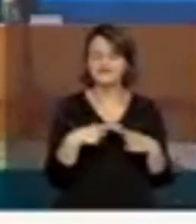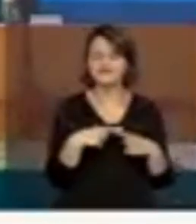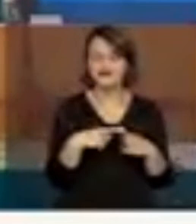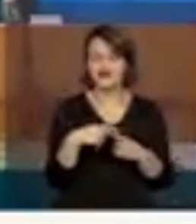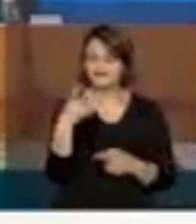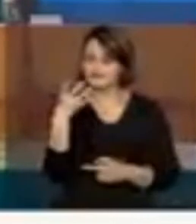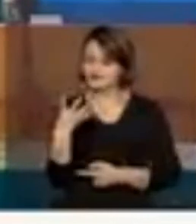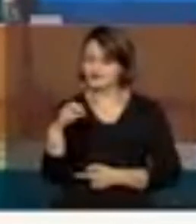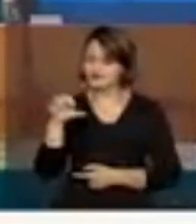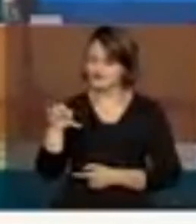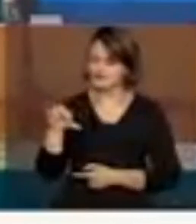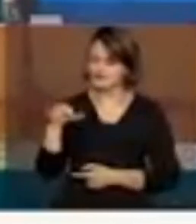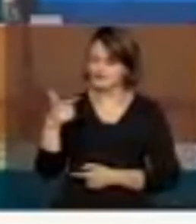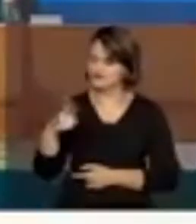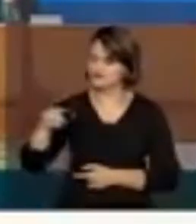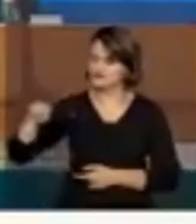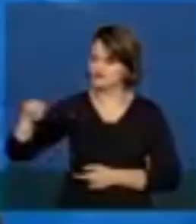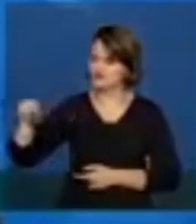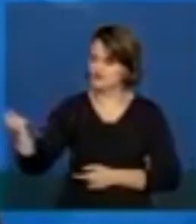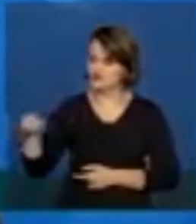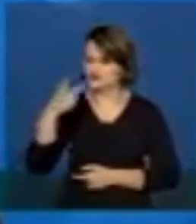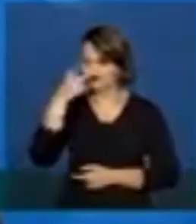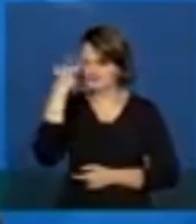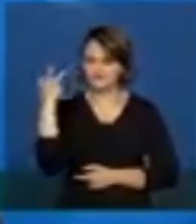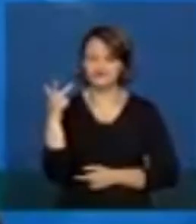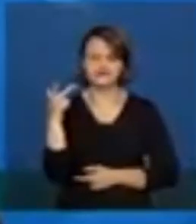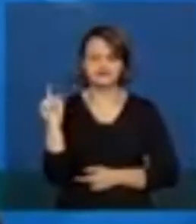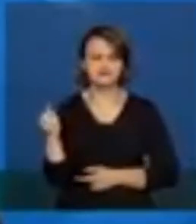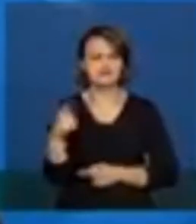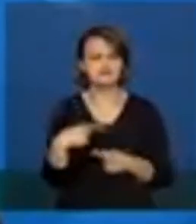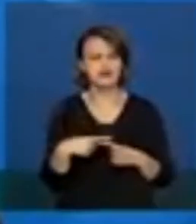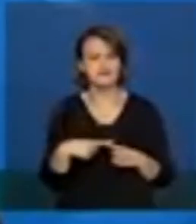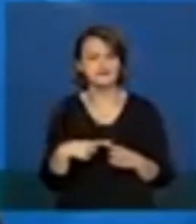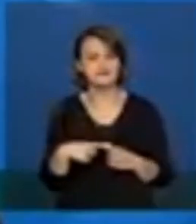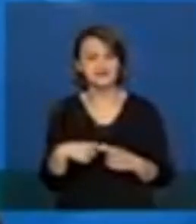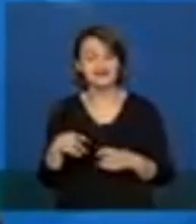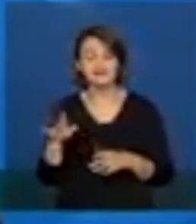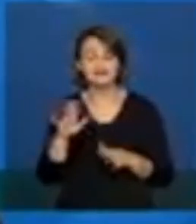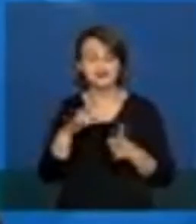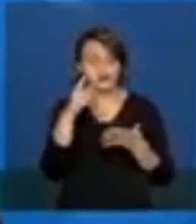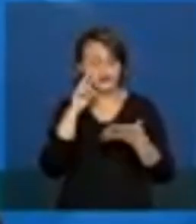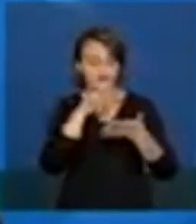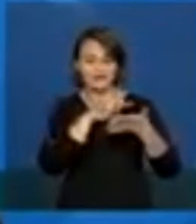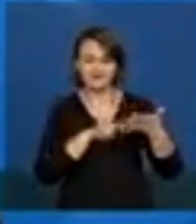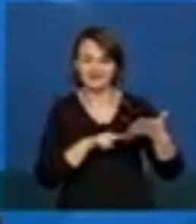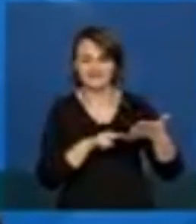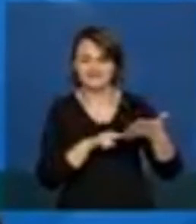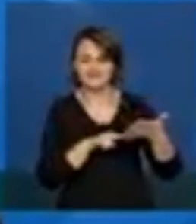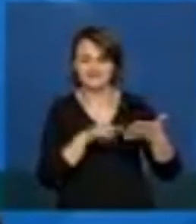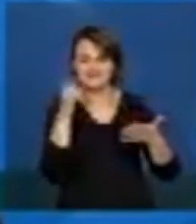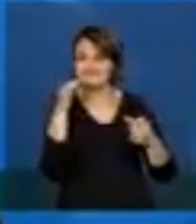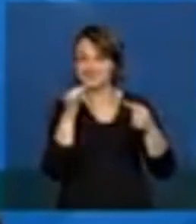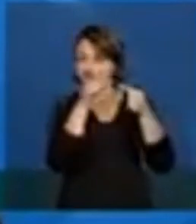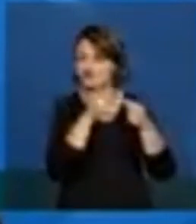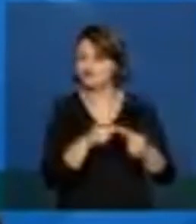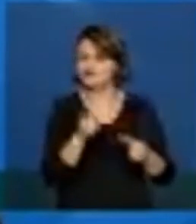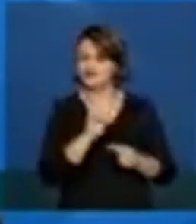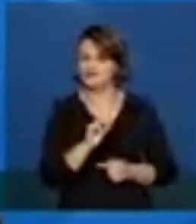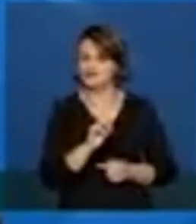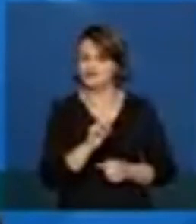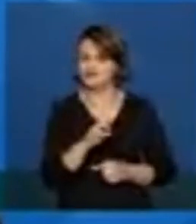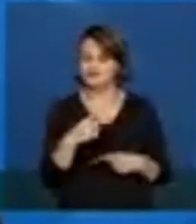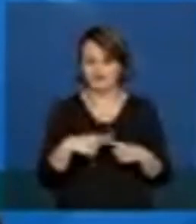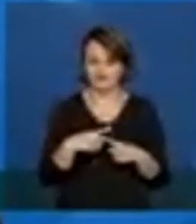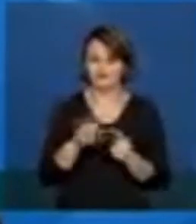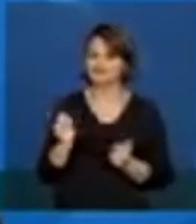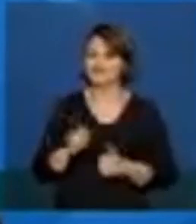492 mil novas pessoas. Há um cuidado muito grande em relação à contestação. Nós aprendemos com o tempo